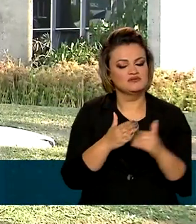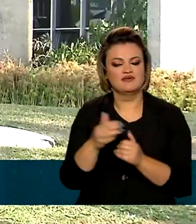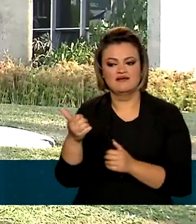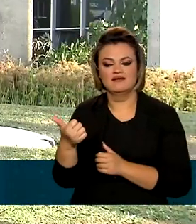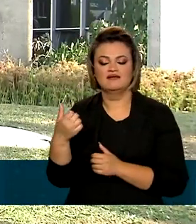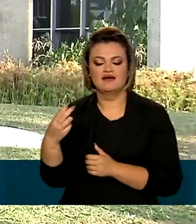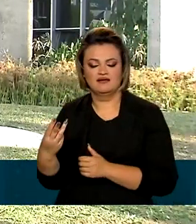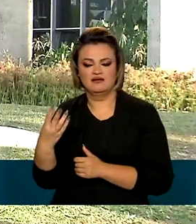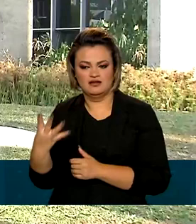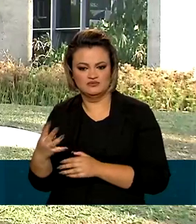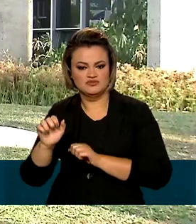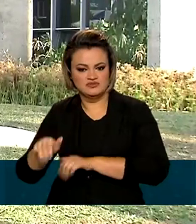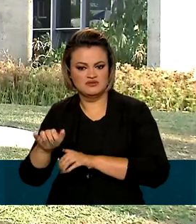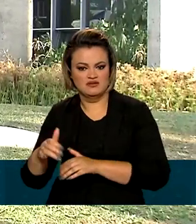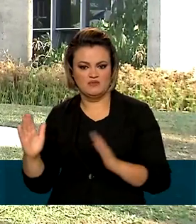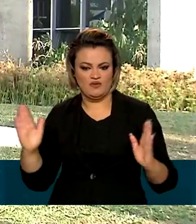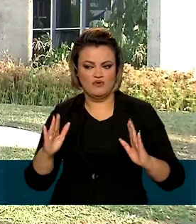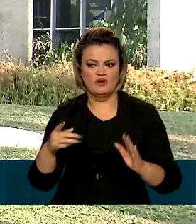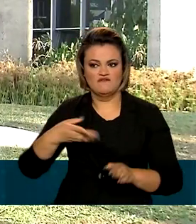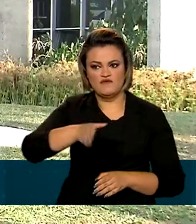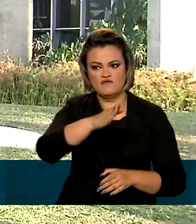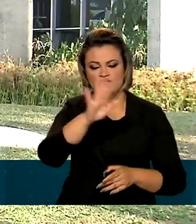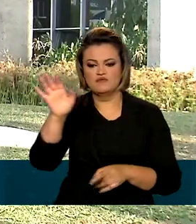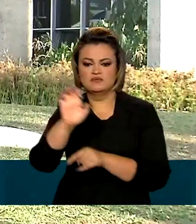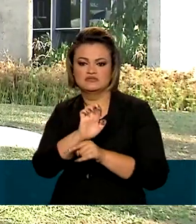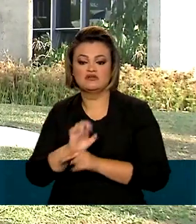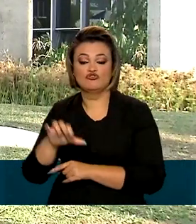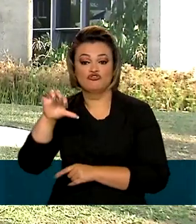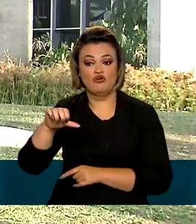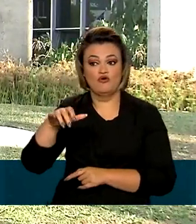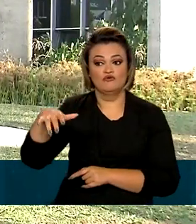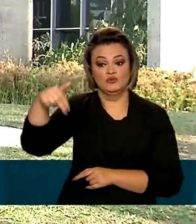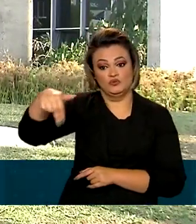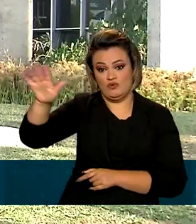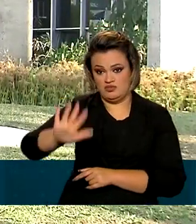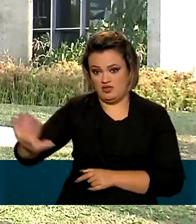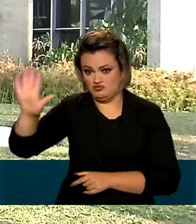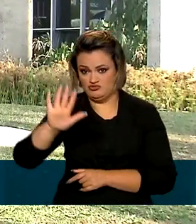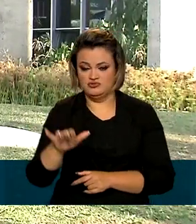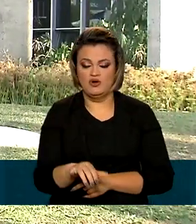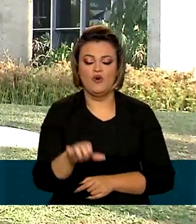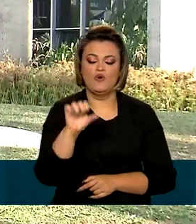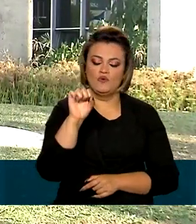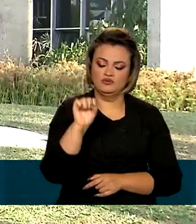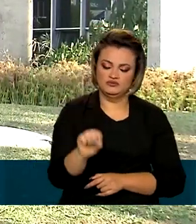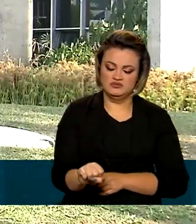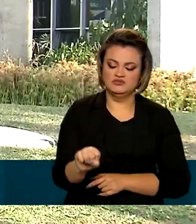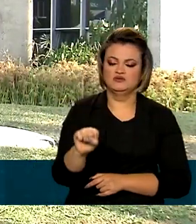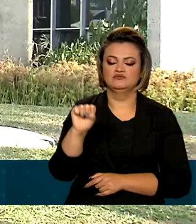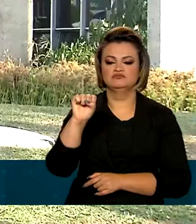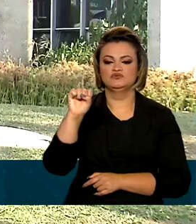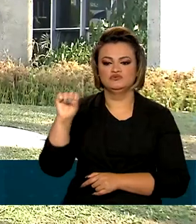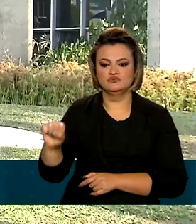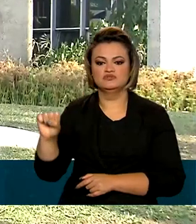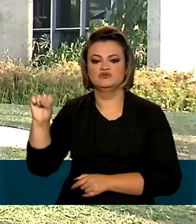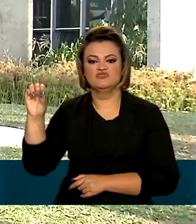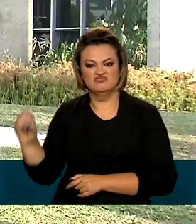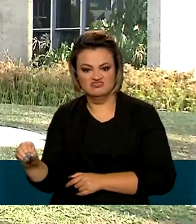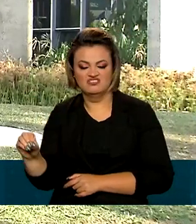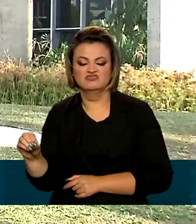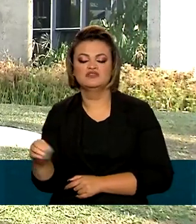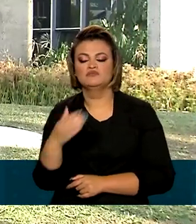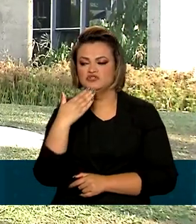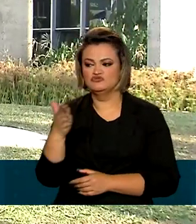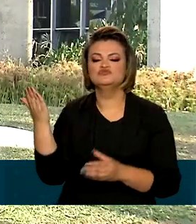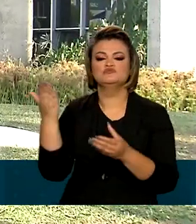setembro deste ano em nove estados da região nordeste. 880 mandados judiciais foram cumpridos.